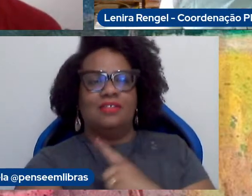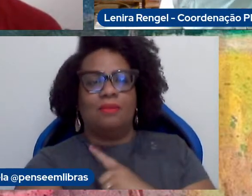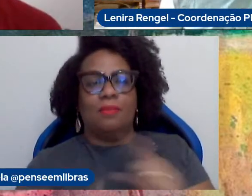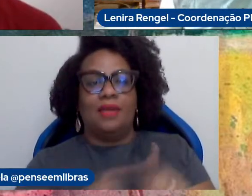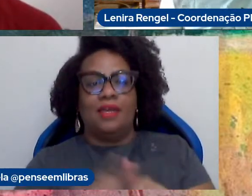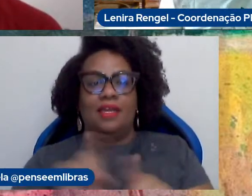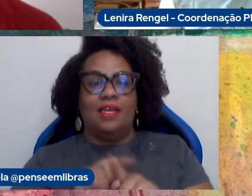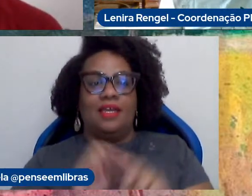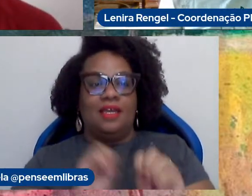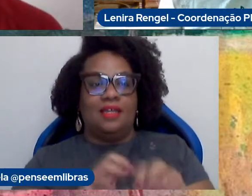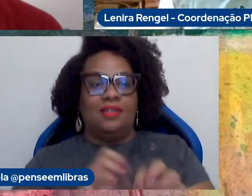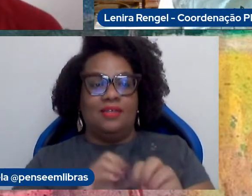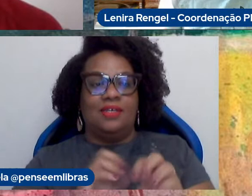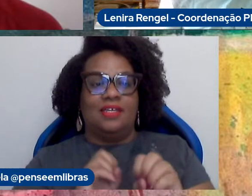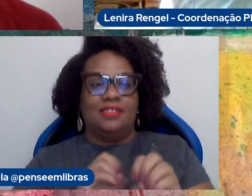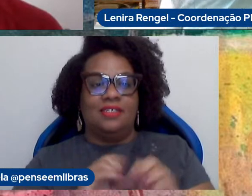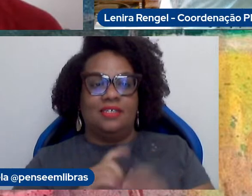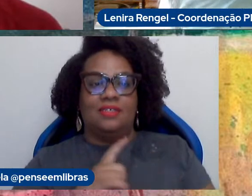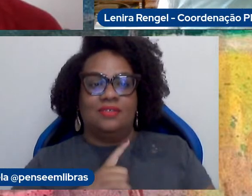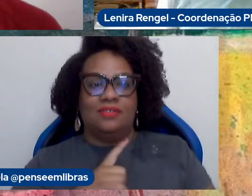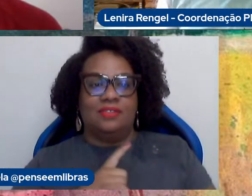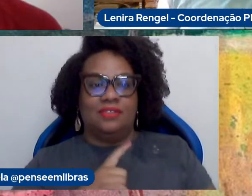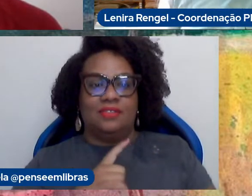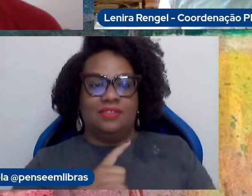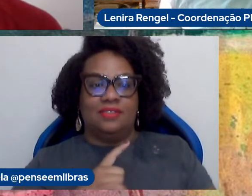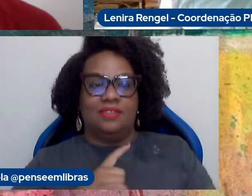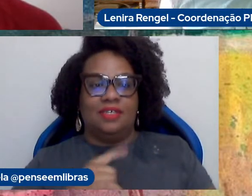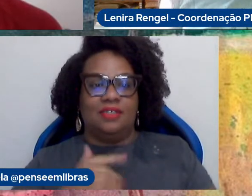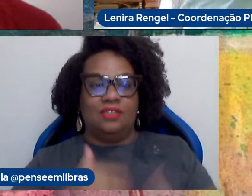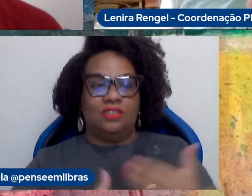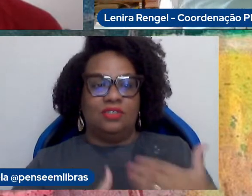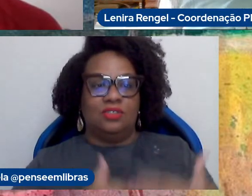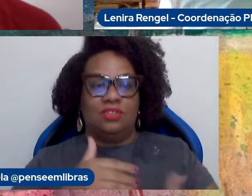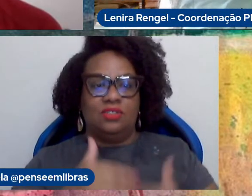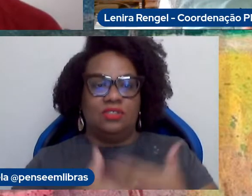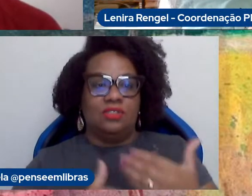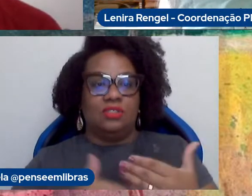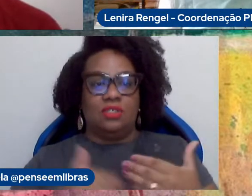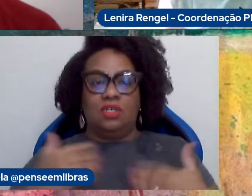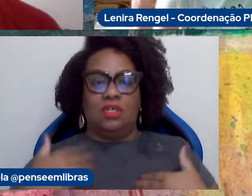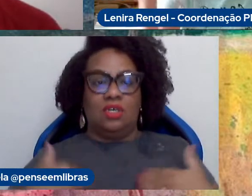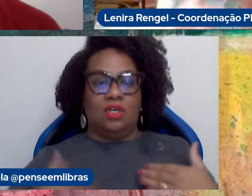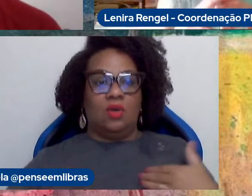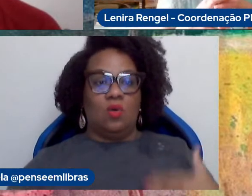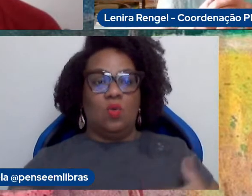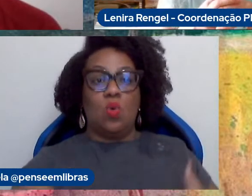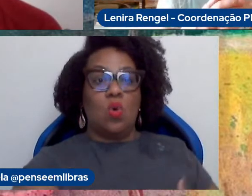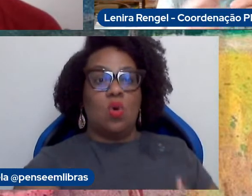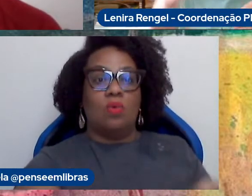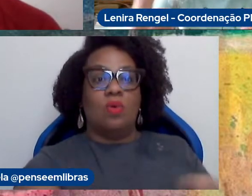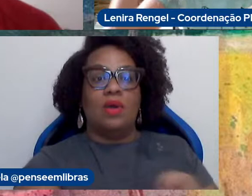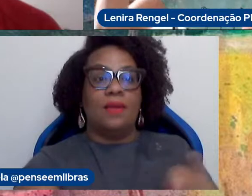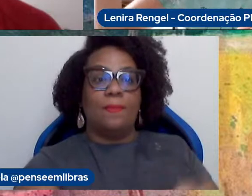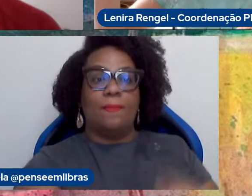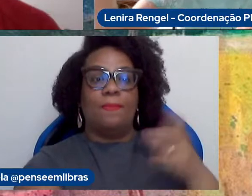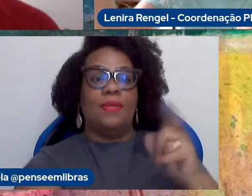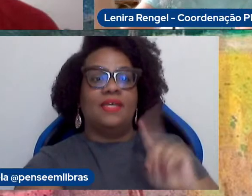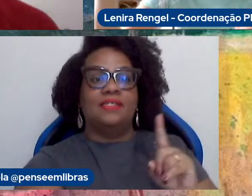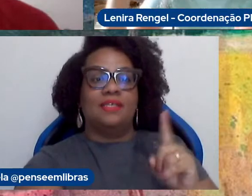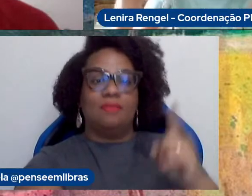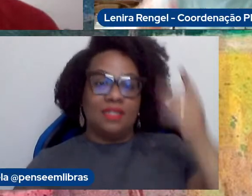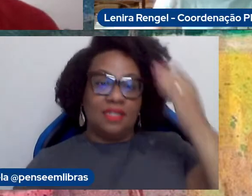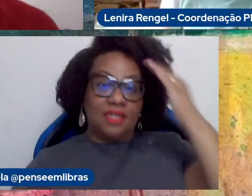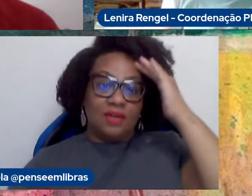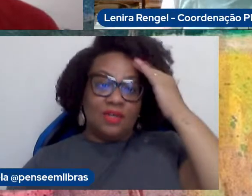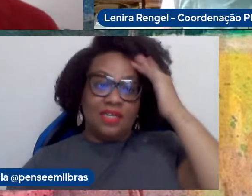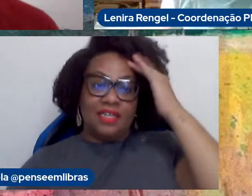grande, é uma questão não emancipatória, o corpo não se entender corpo-mente, e não é que tem